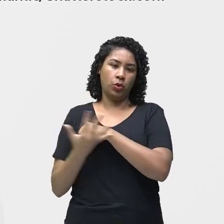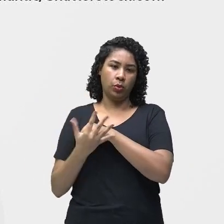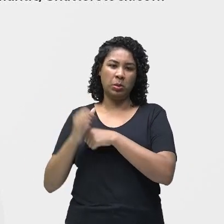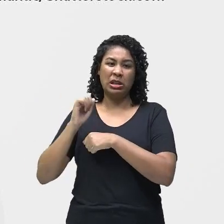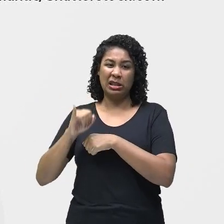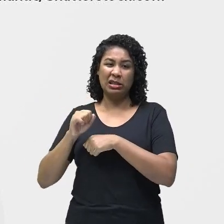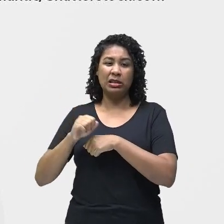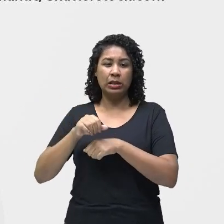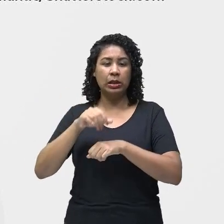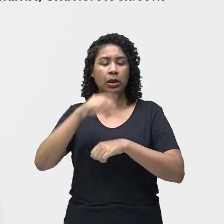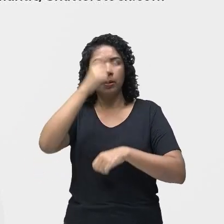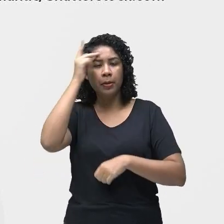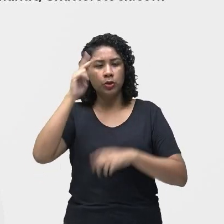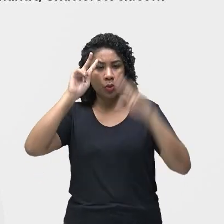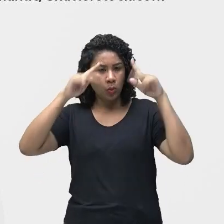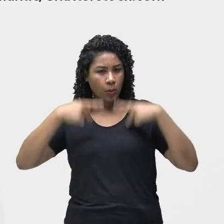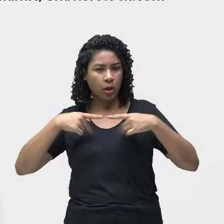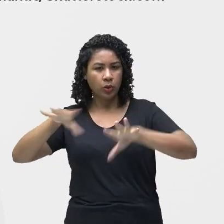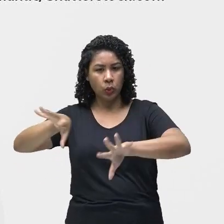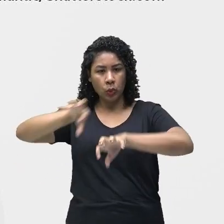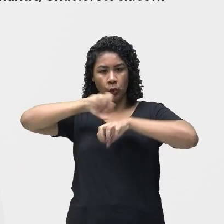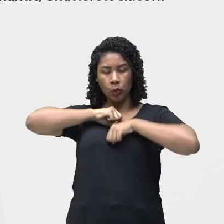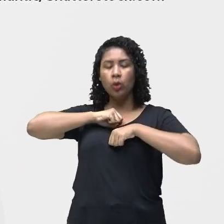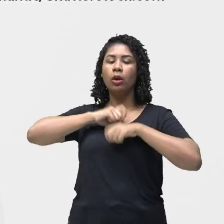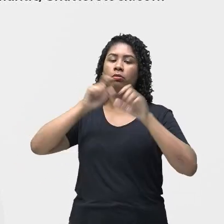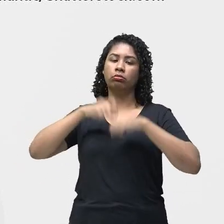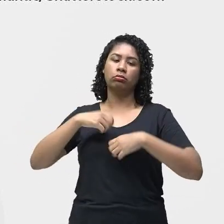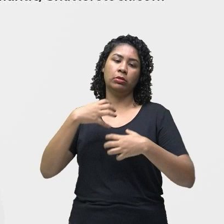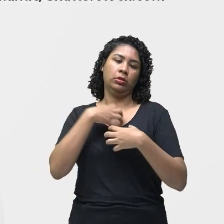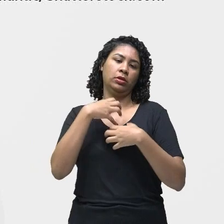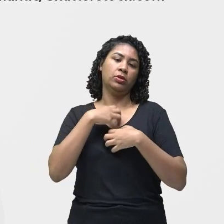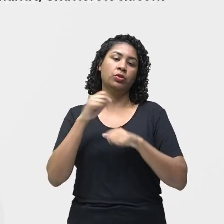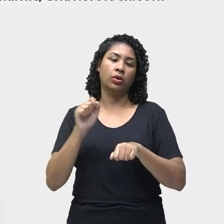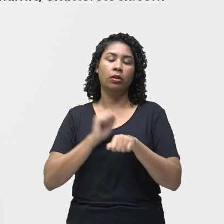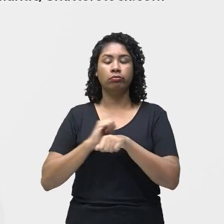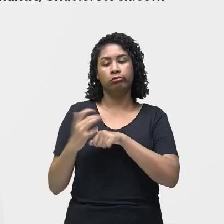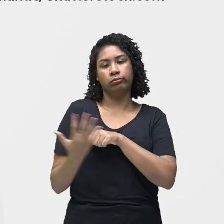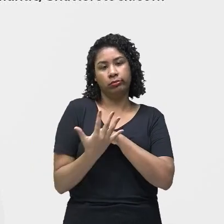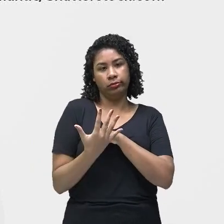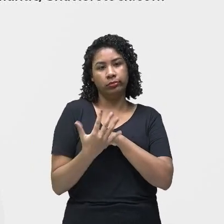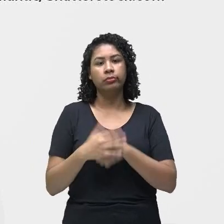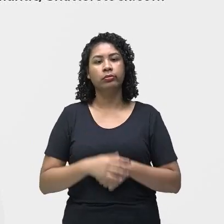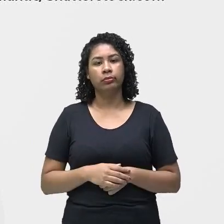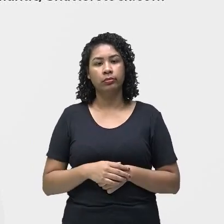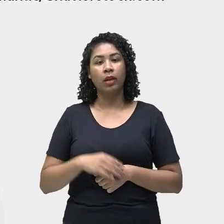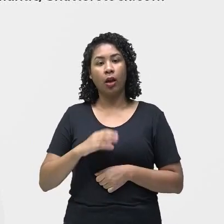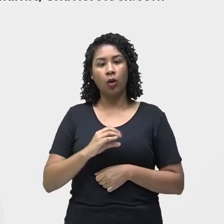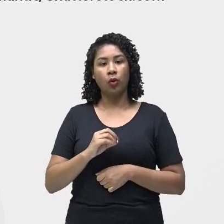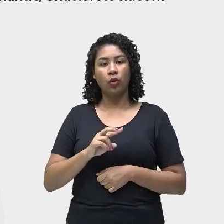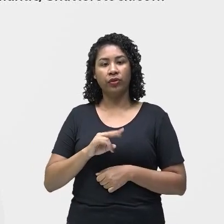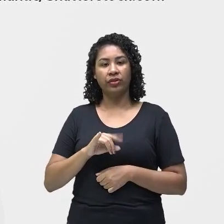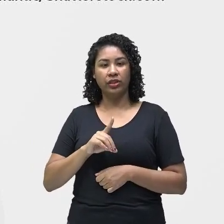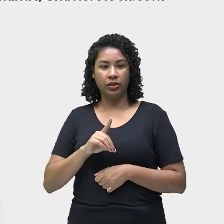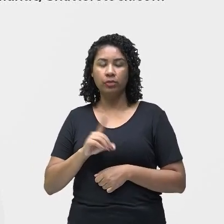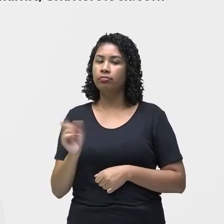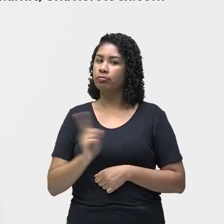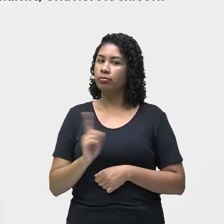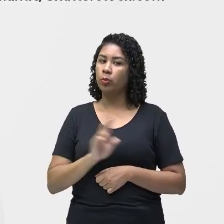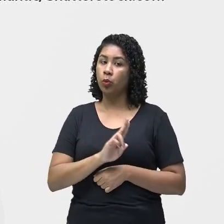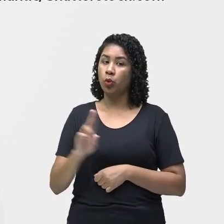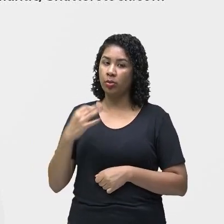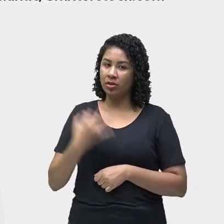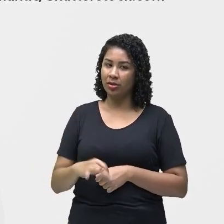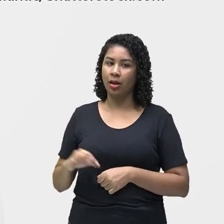causa uma doença chamada COVID-19. Então, o vírus não é COVID, o vírus é Sars-CoV. A